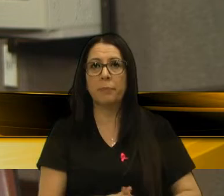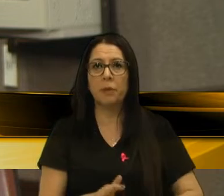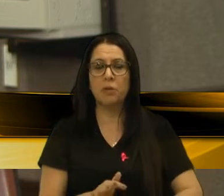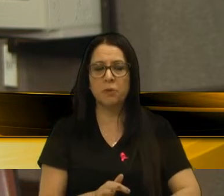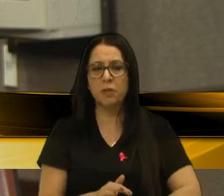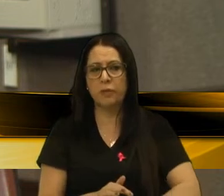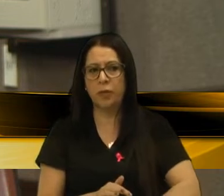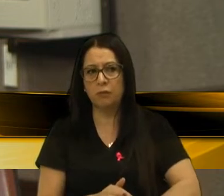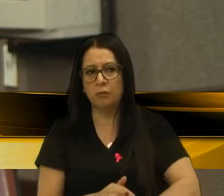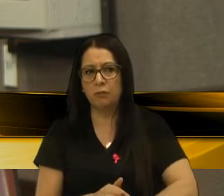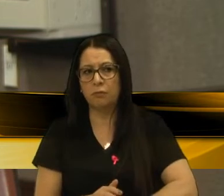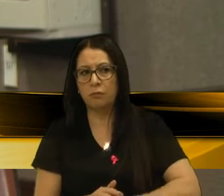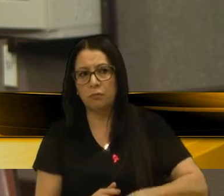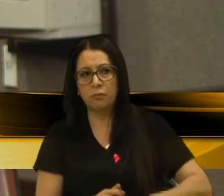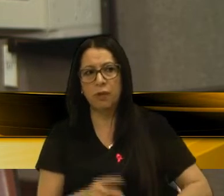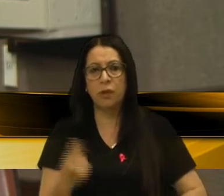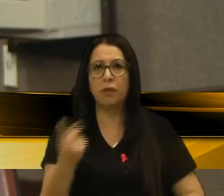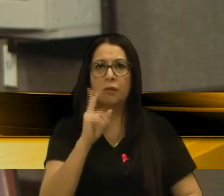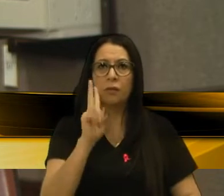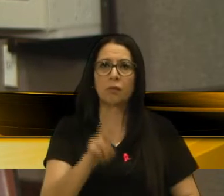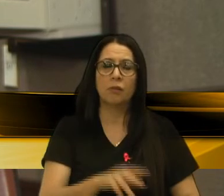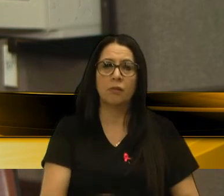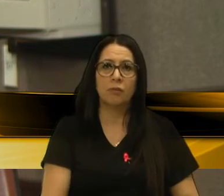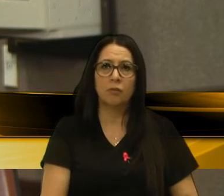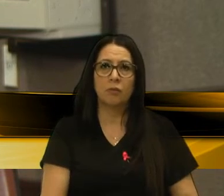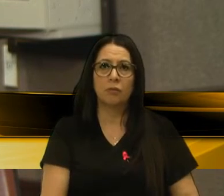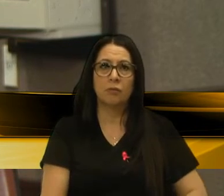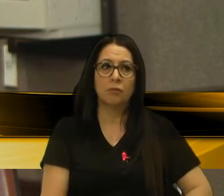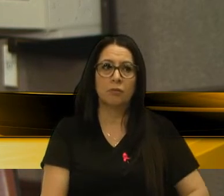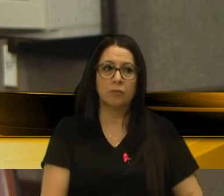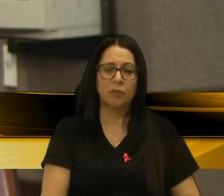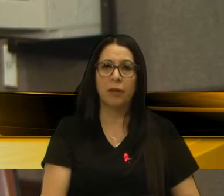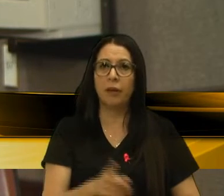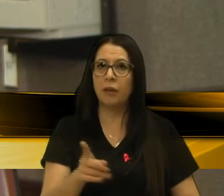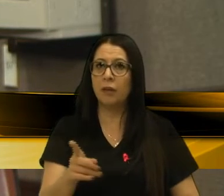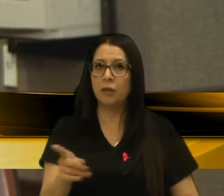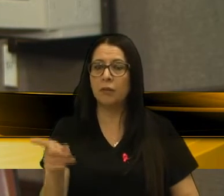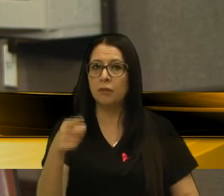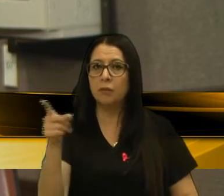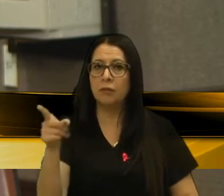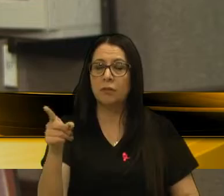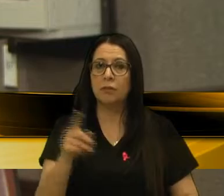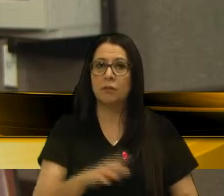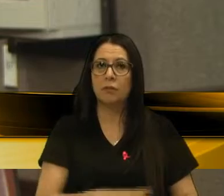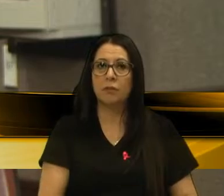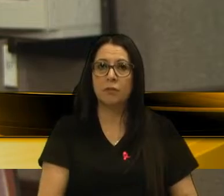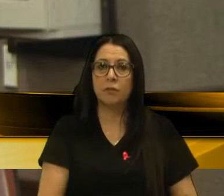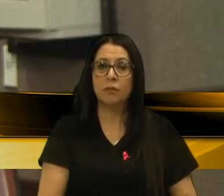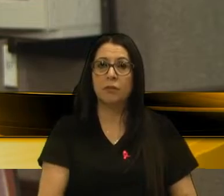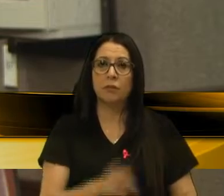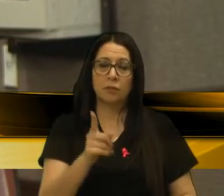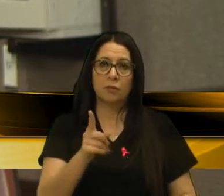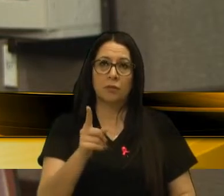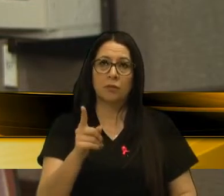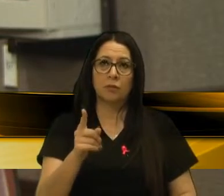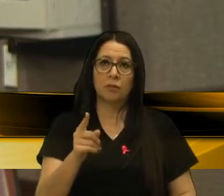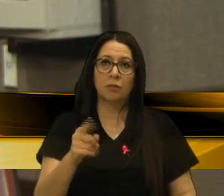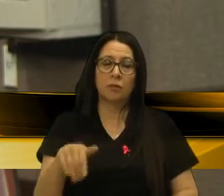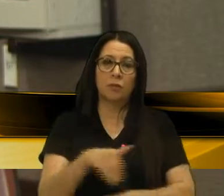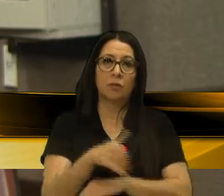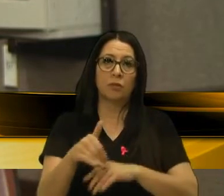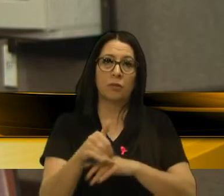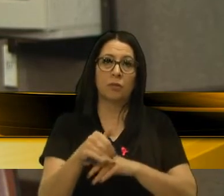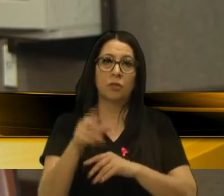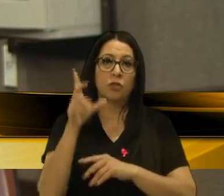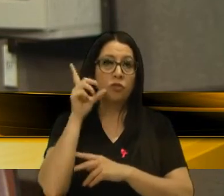pode ser um assassino. Amanhã pode ser aquela criança de oito anos no Rio de Janeiro que estava indo para a escola estudar. E ela não conhece Lula, ela não conhece